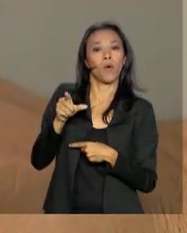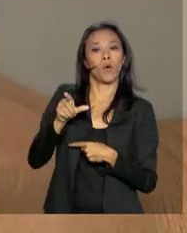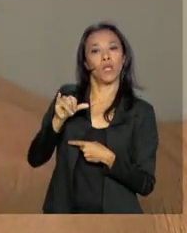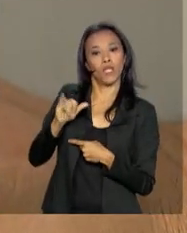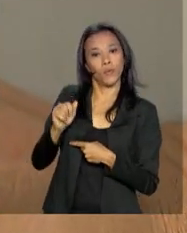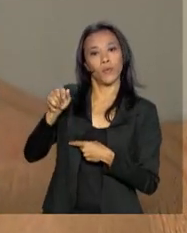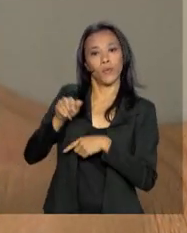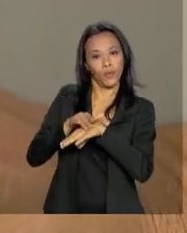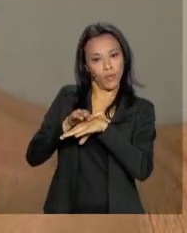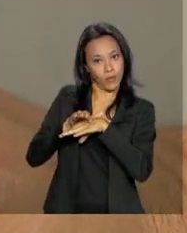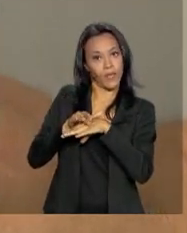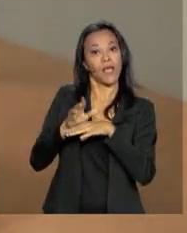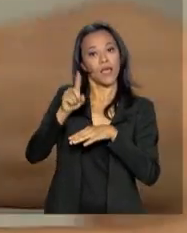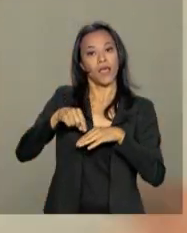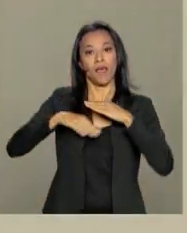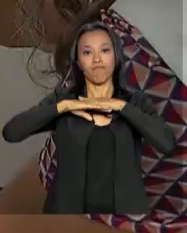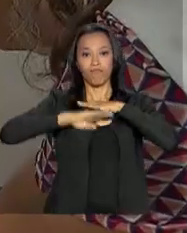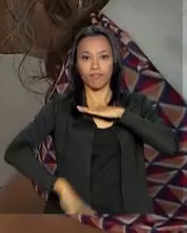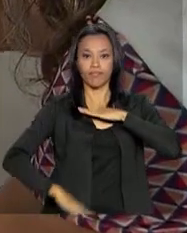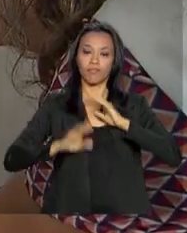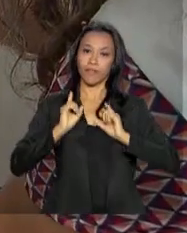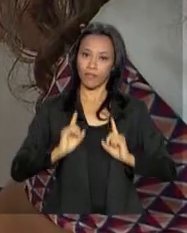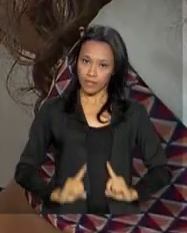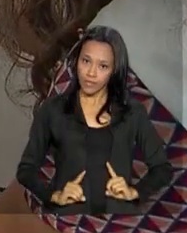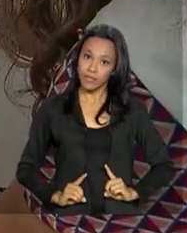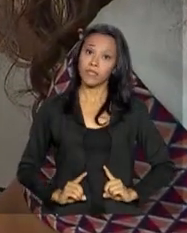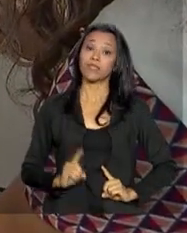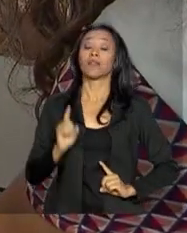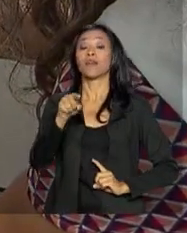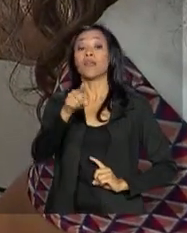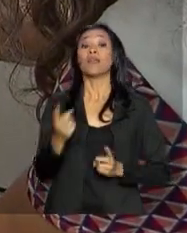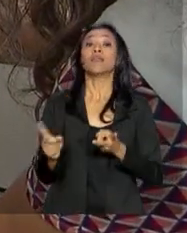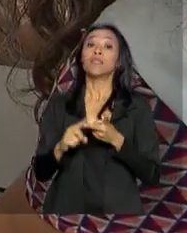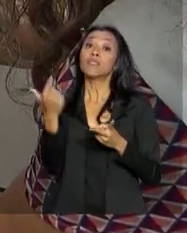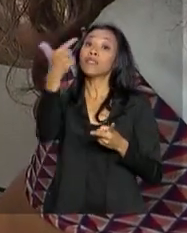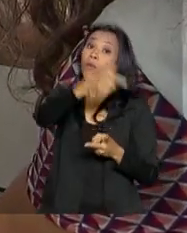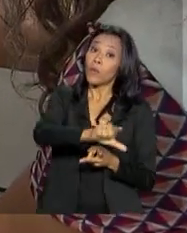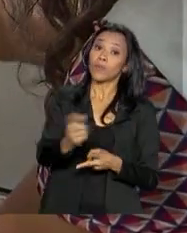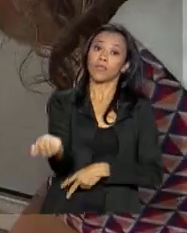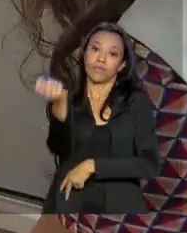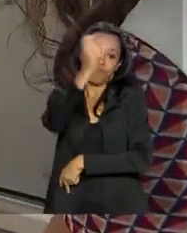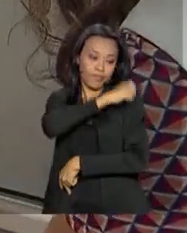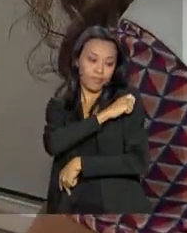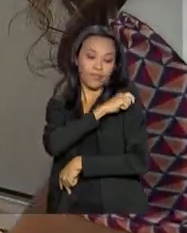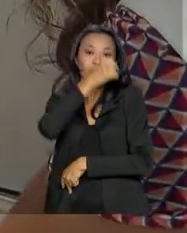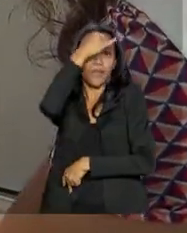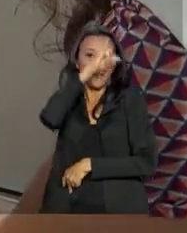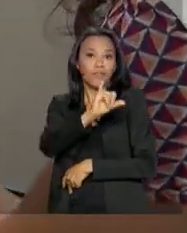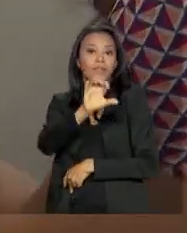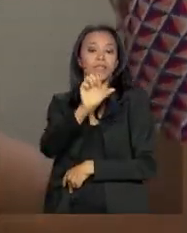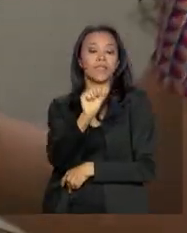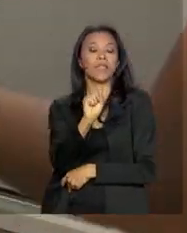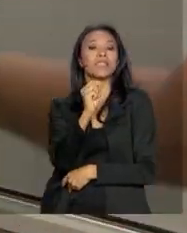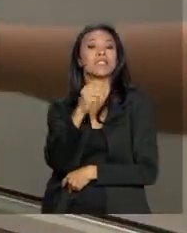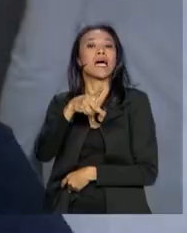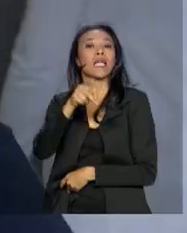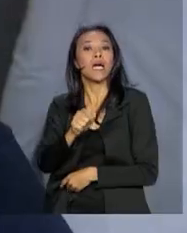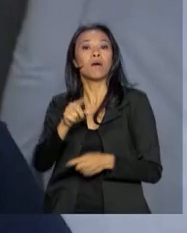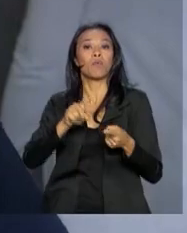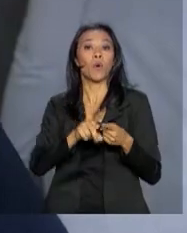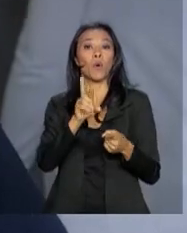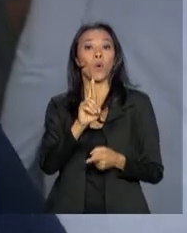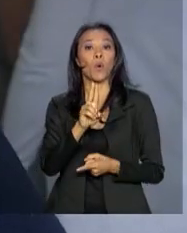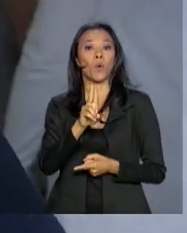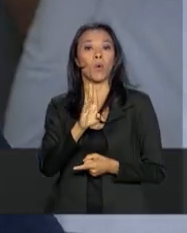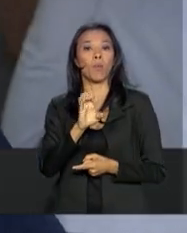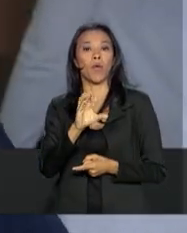conhecida também como paralisia infantil, e uma dose injetável da vacina que evita o sarampo, rubéola e cachumba. São